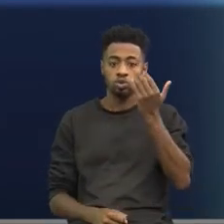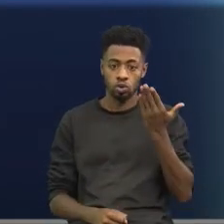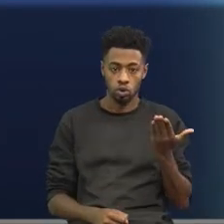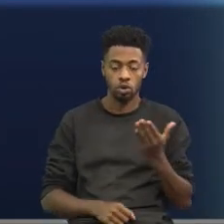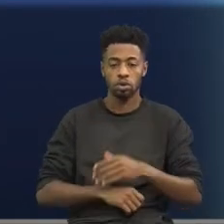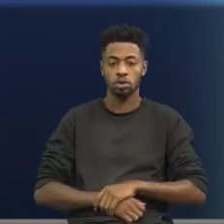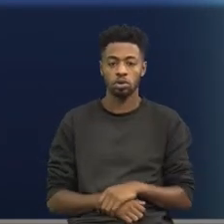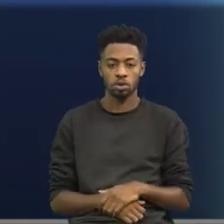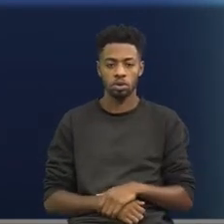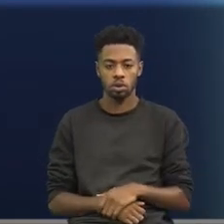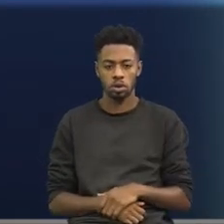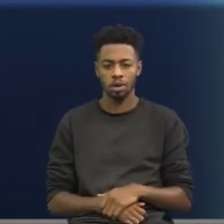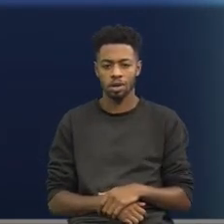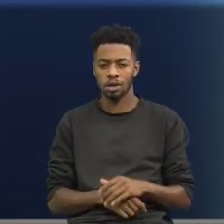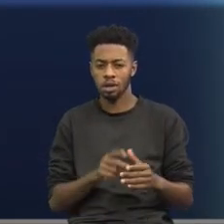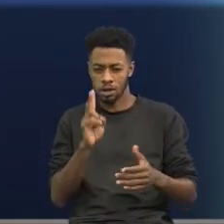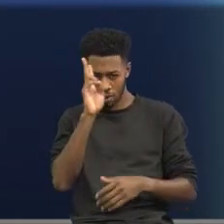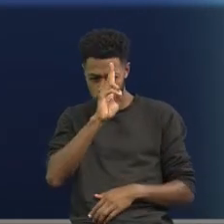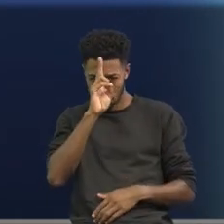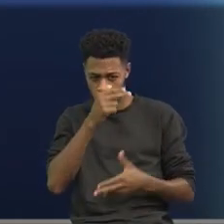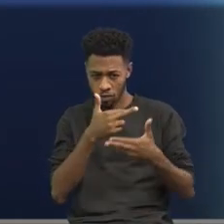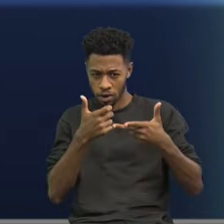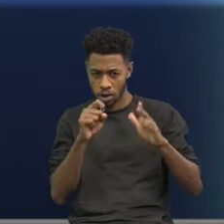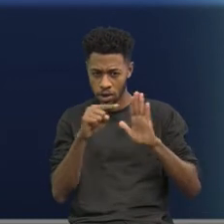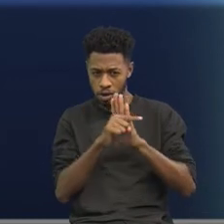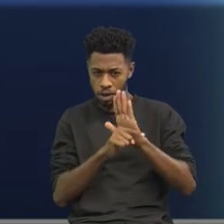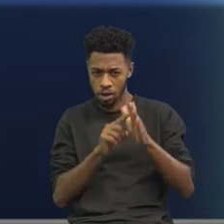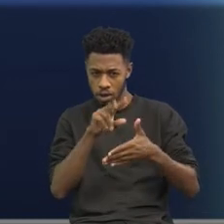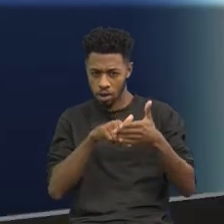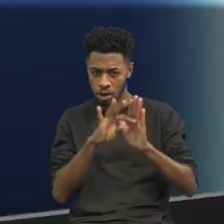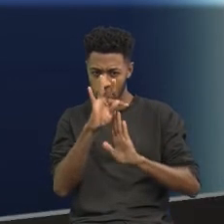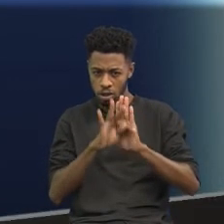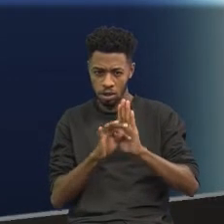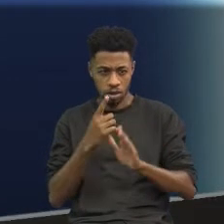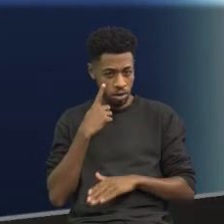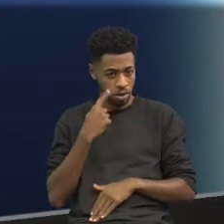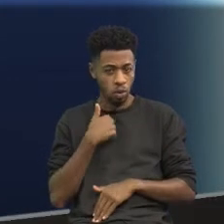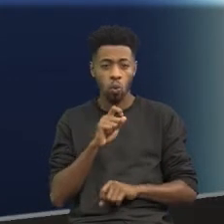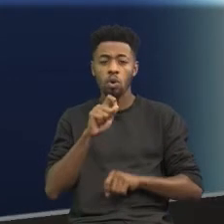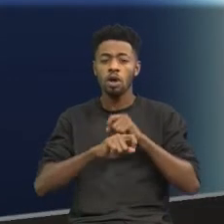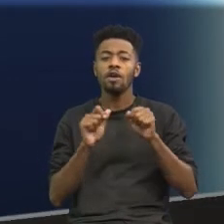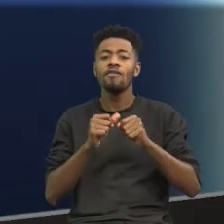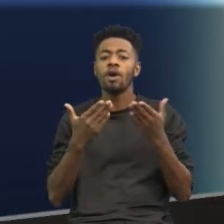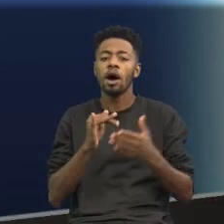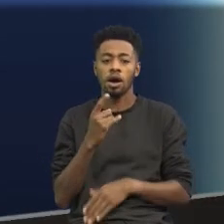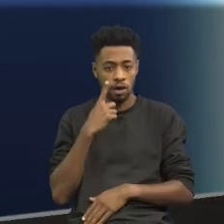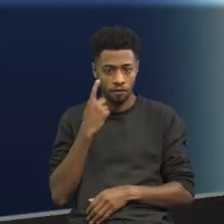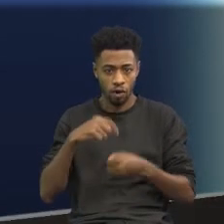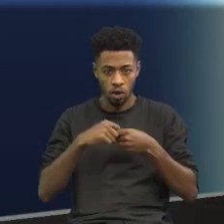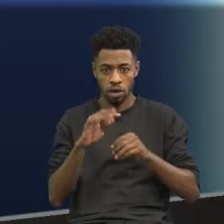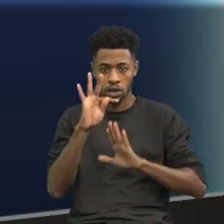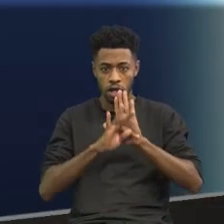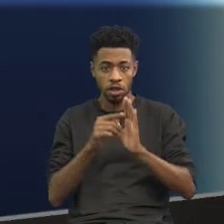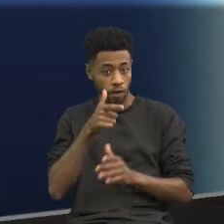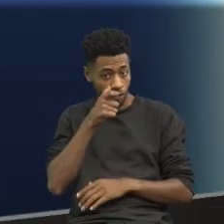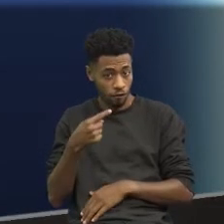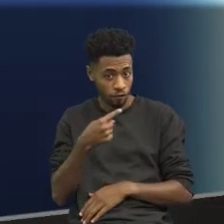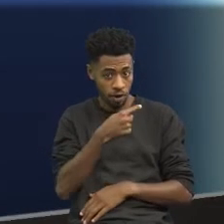acordo com o autor. Lembrar que toda questão de análise de texto, ele fala de acordo com o autor, então o que você faz? Volta no texto para conferir.